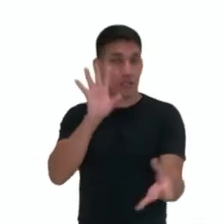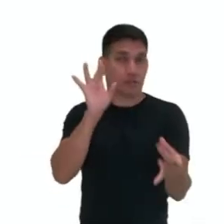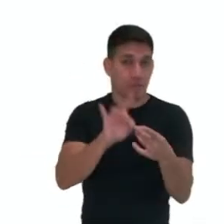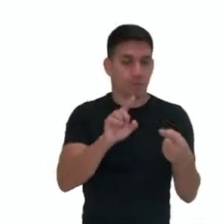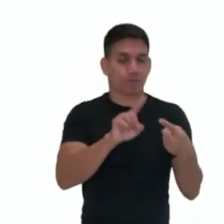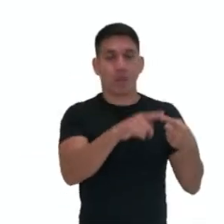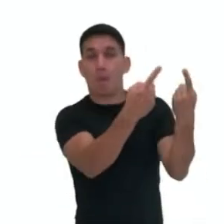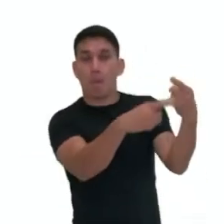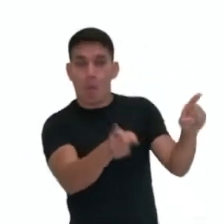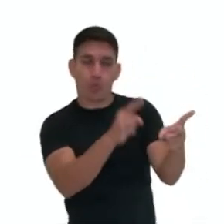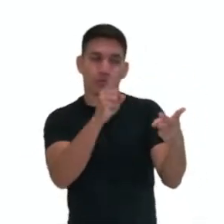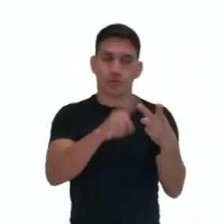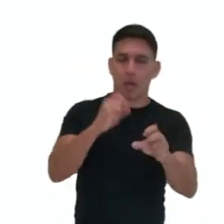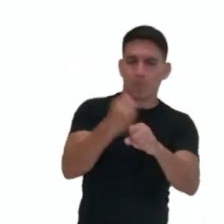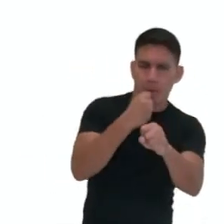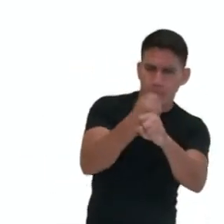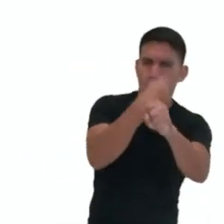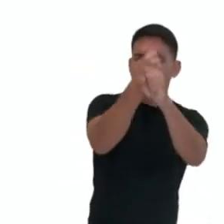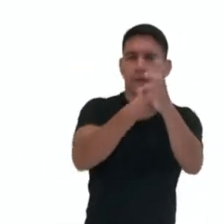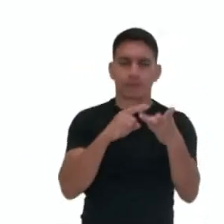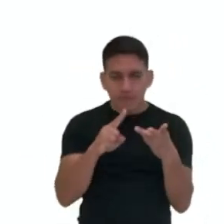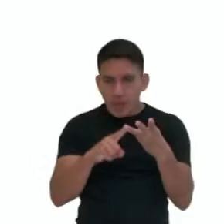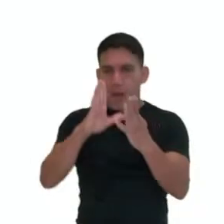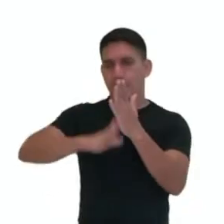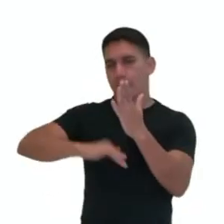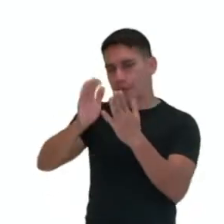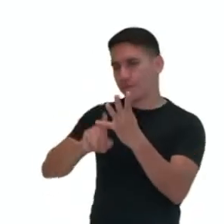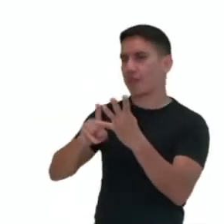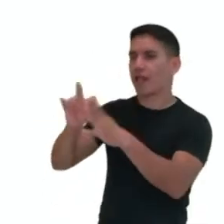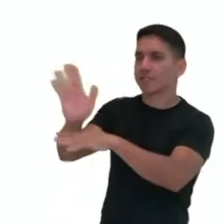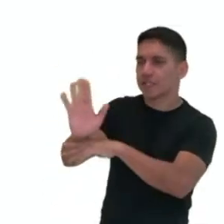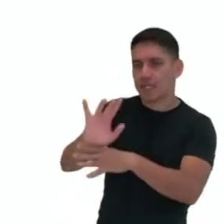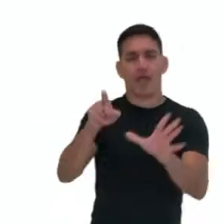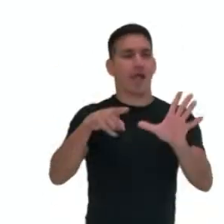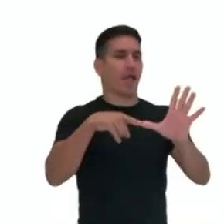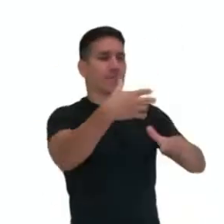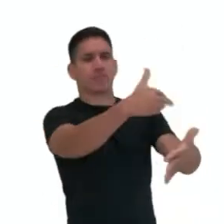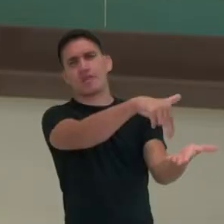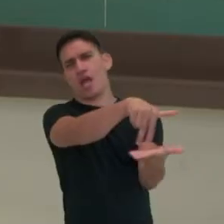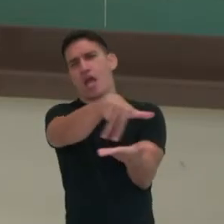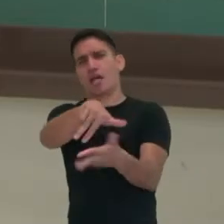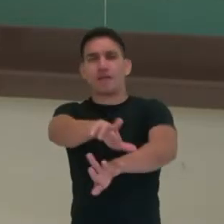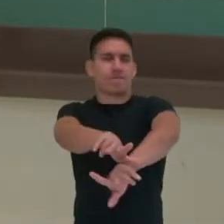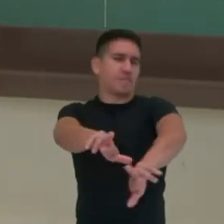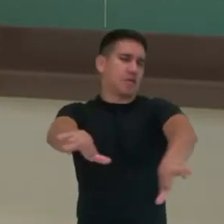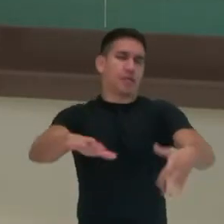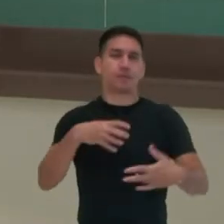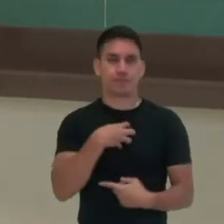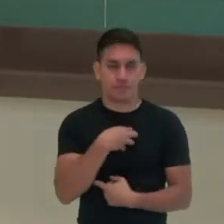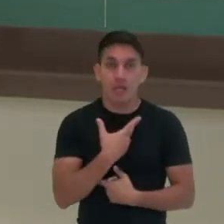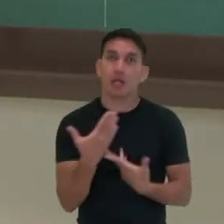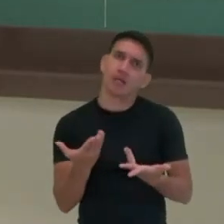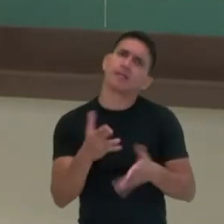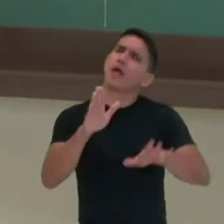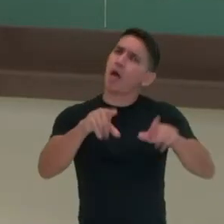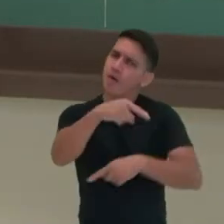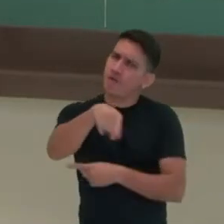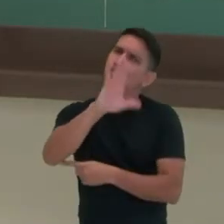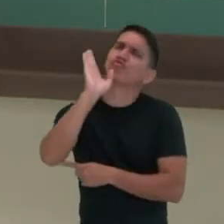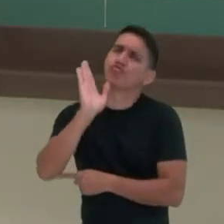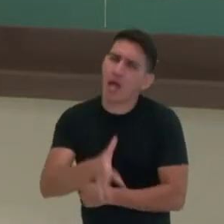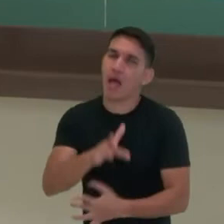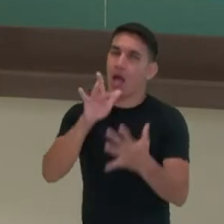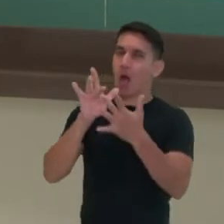na música, na escultura, na pintura, no cinema, na dança, entre outras. Provavelmente você já